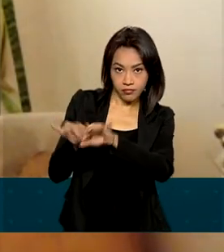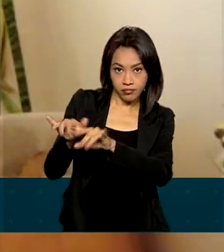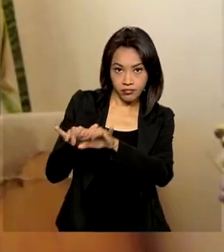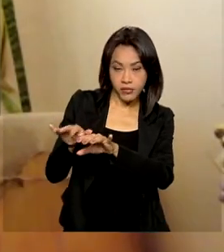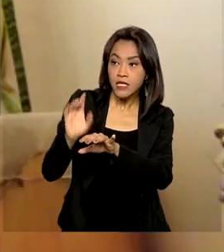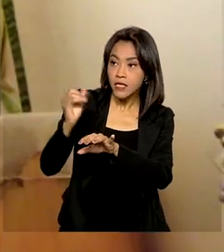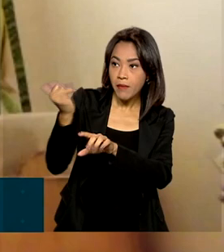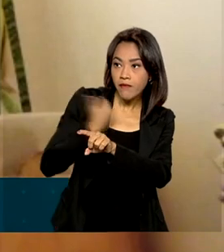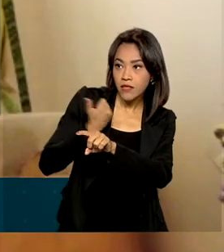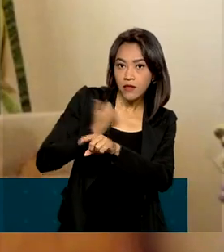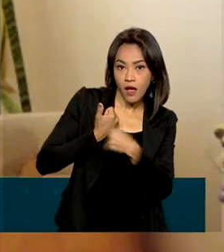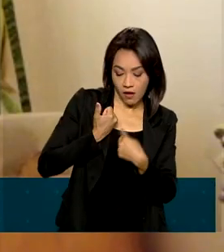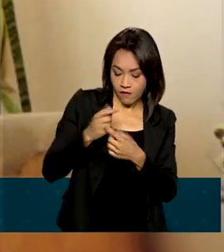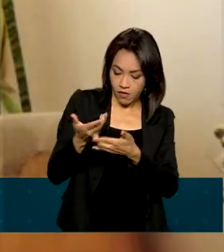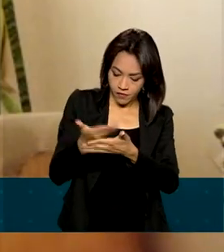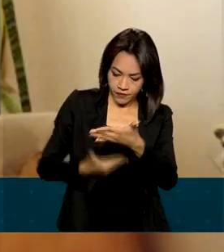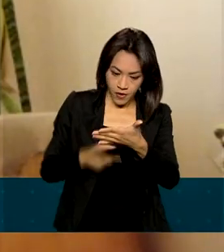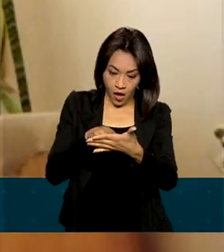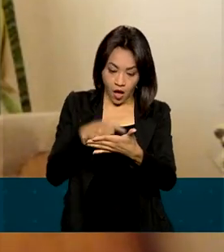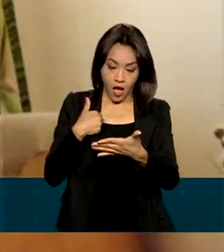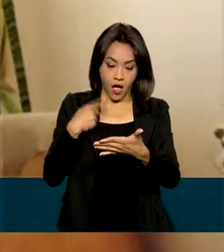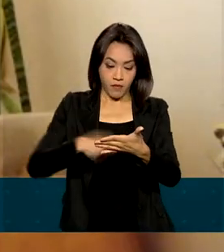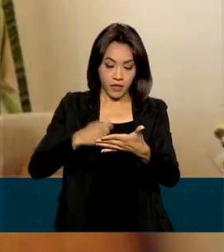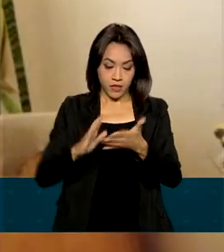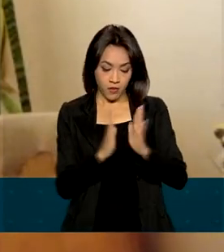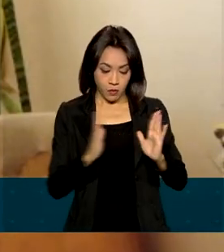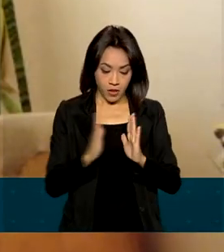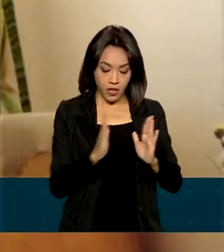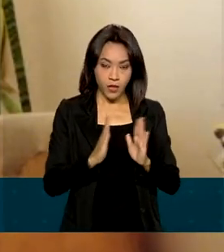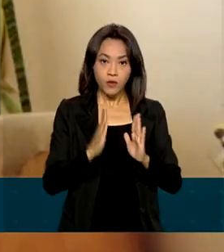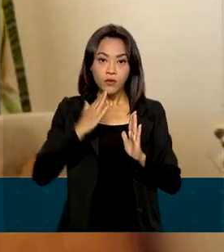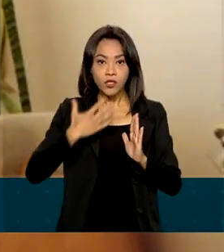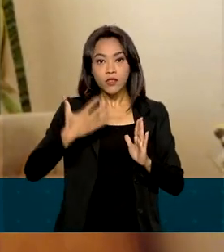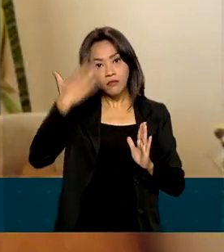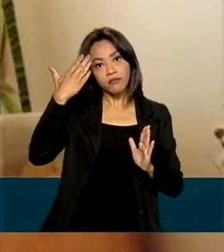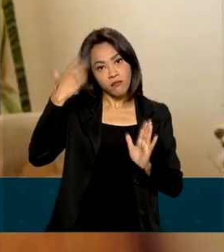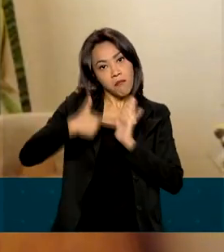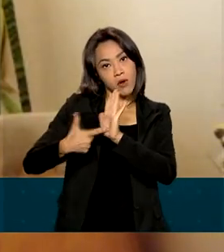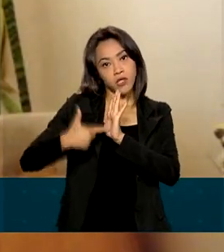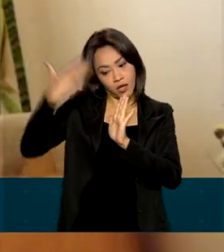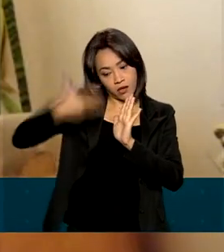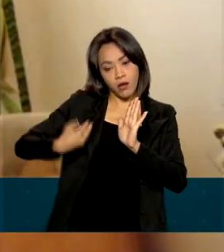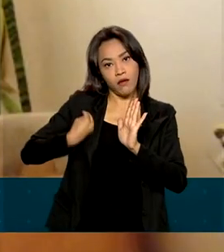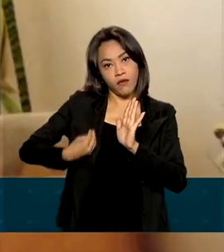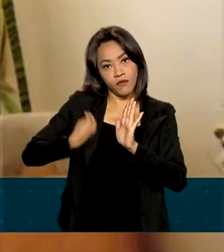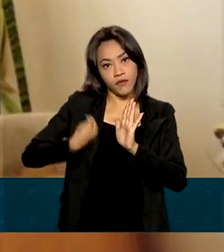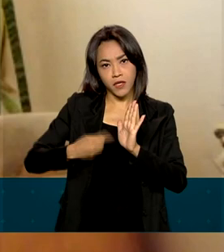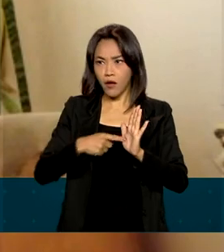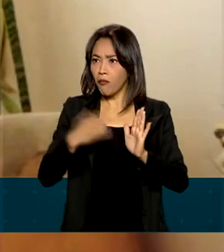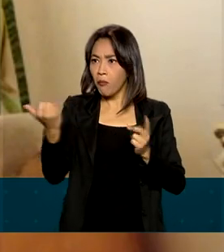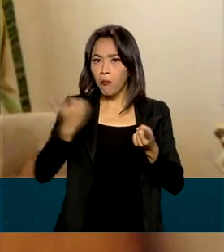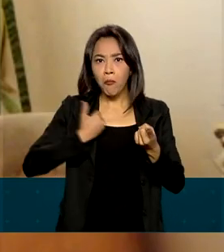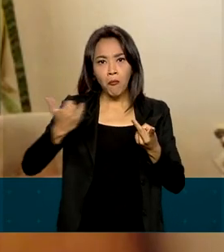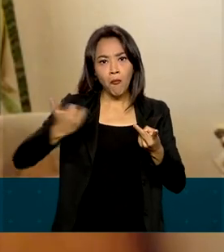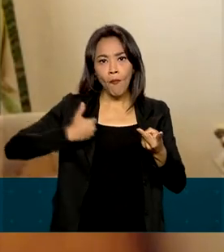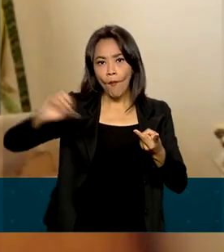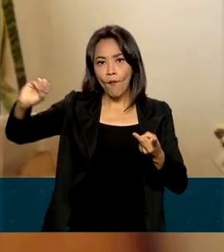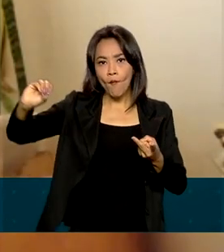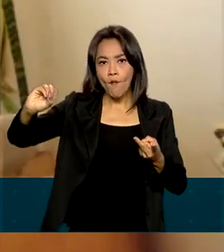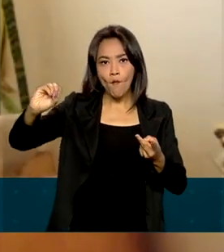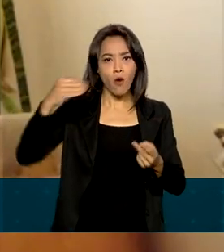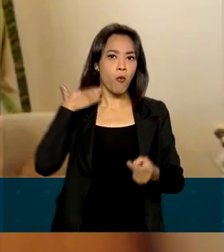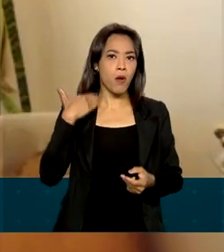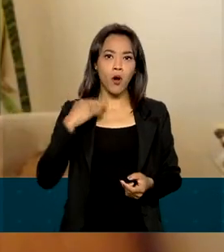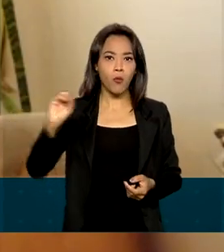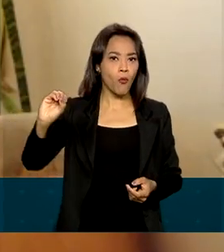vinha uma mensagem informando que estava no período de prova de vida. Então, como eu não recebi nenhuma dessas mensagens e o próprio banco